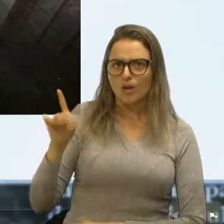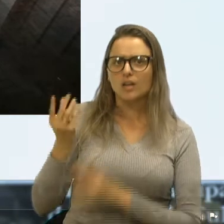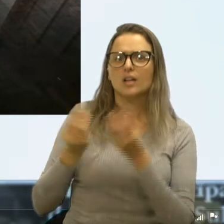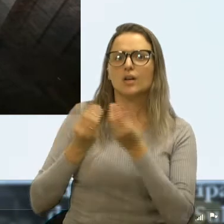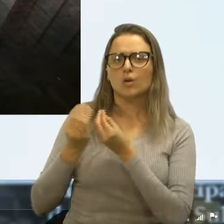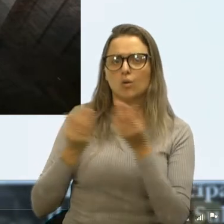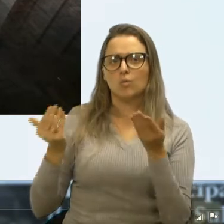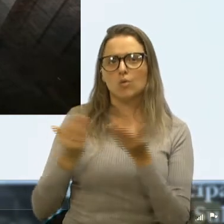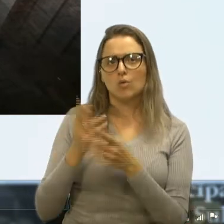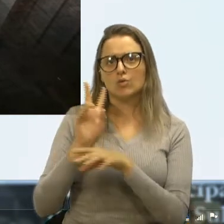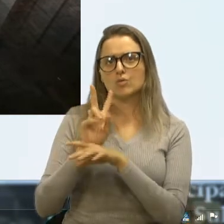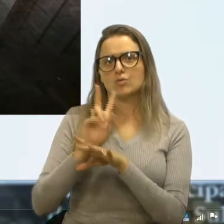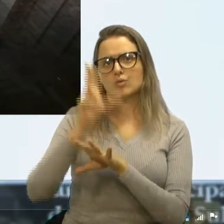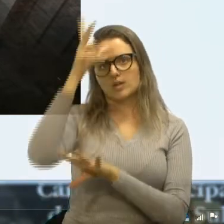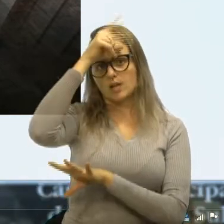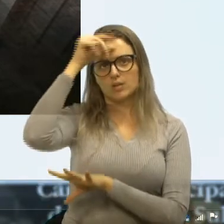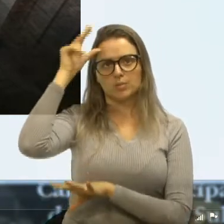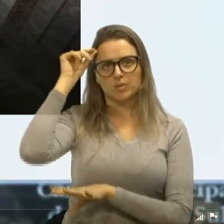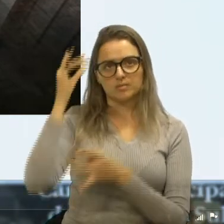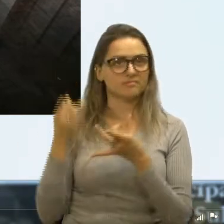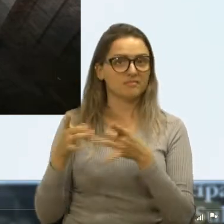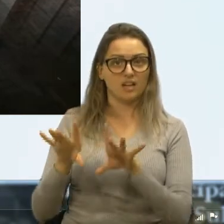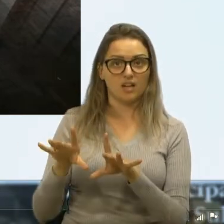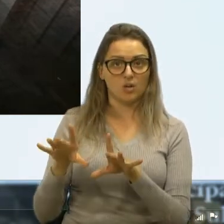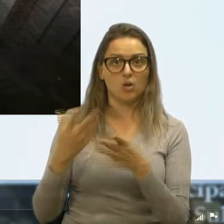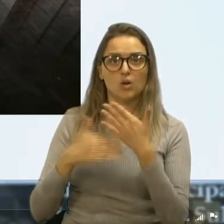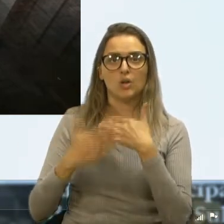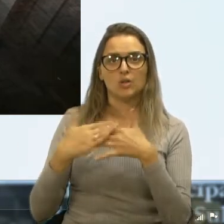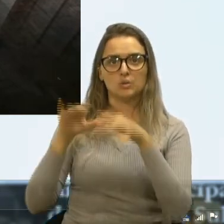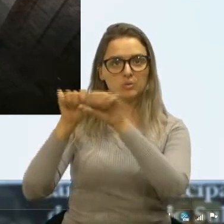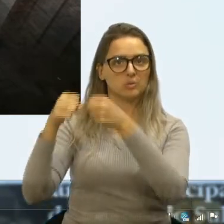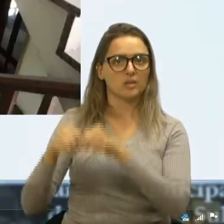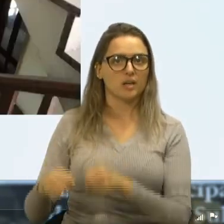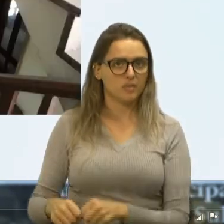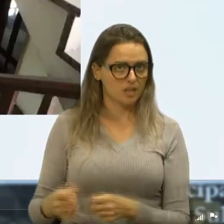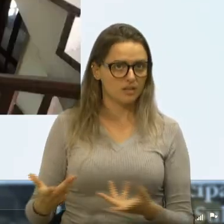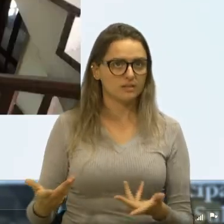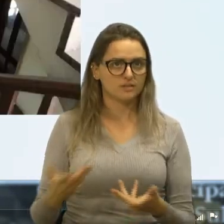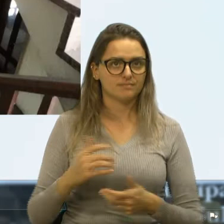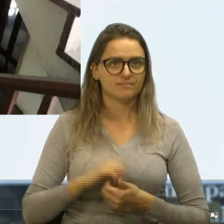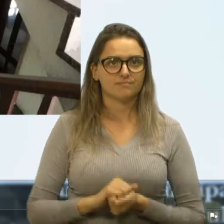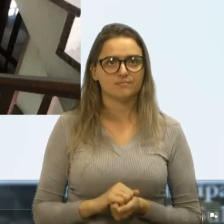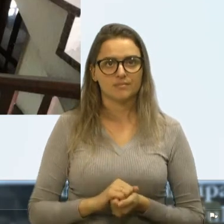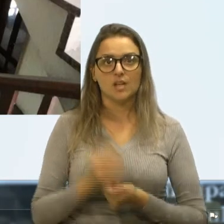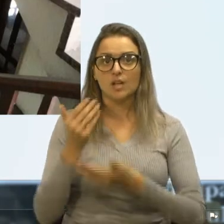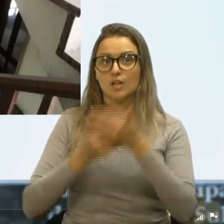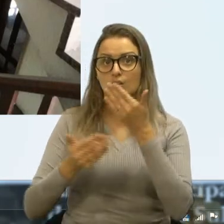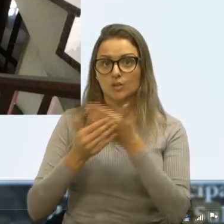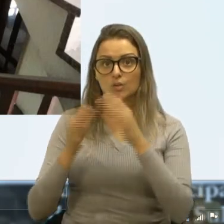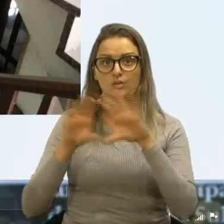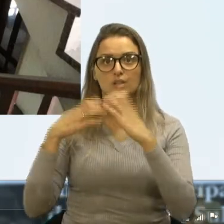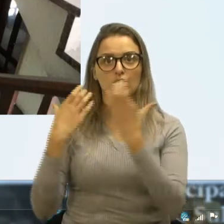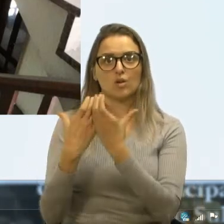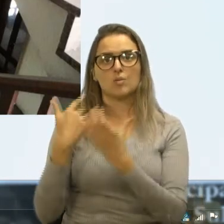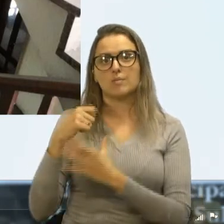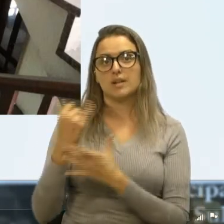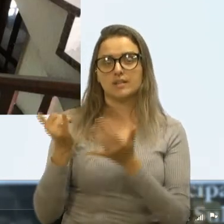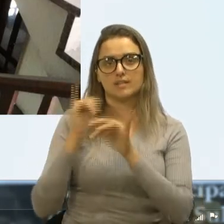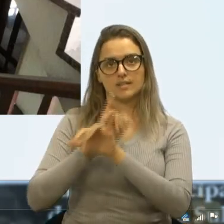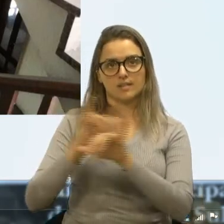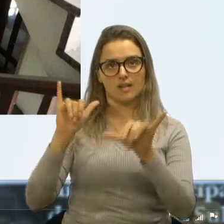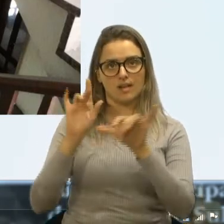público para essa administração. Deixar apodrecer. Vejam bem. A comunidade precisa ficar sabendo.